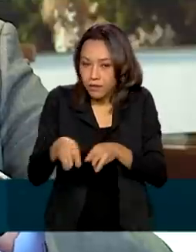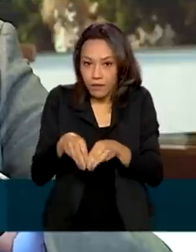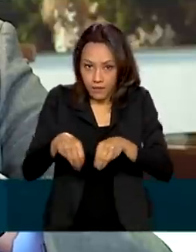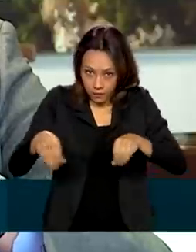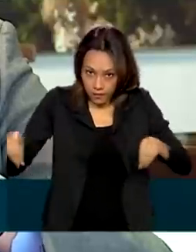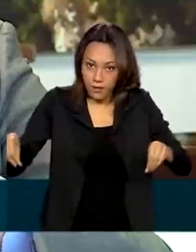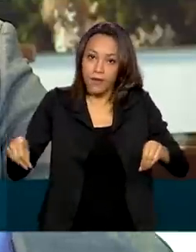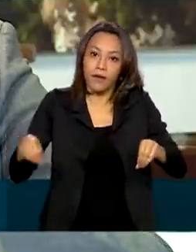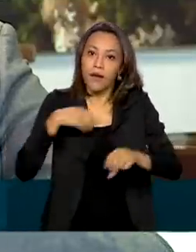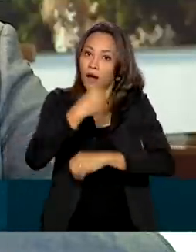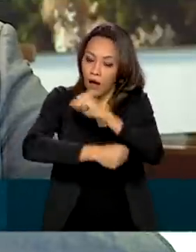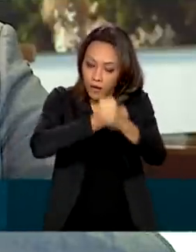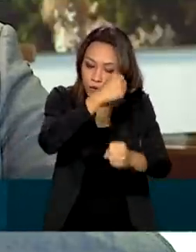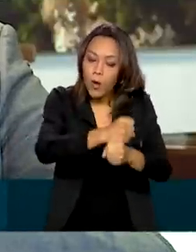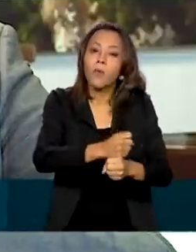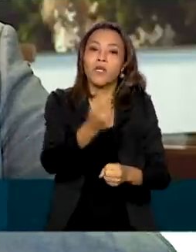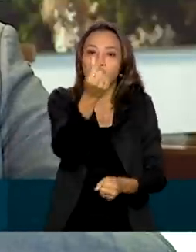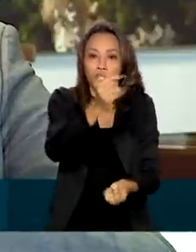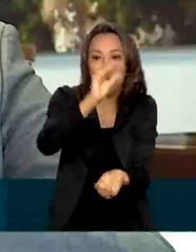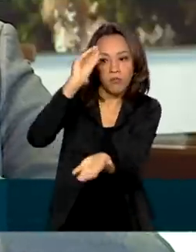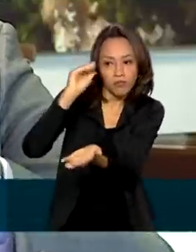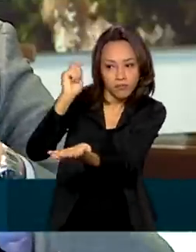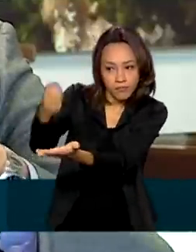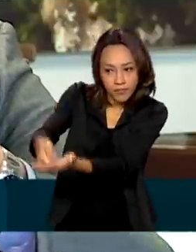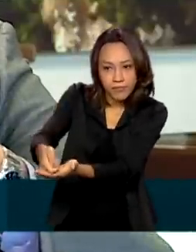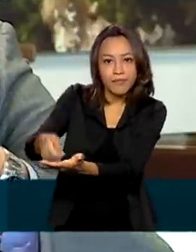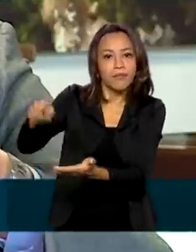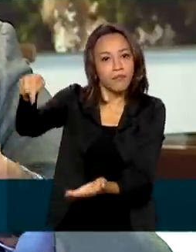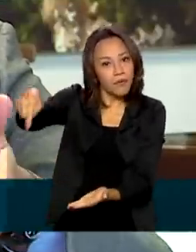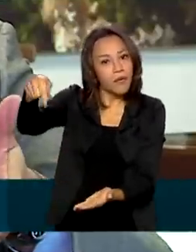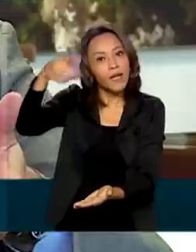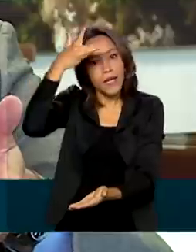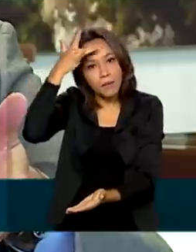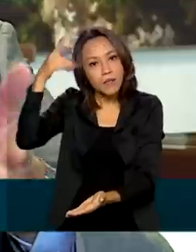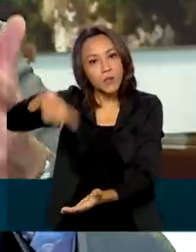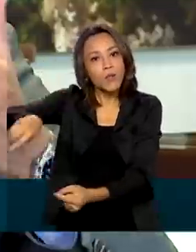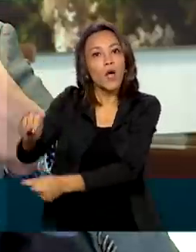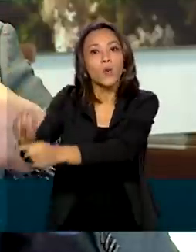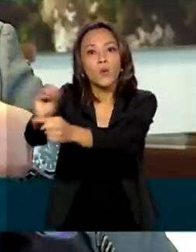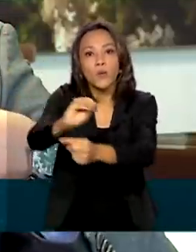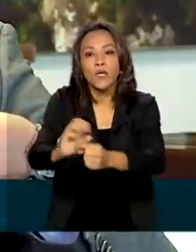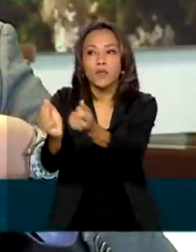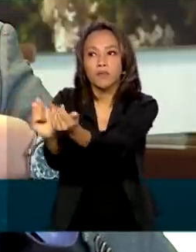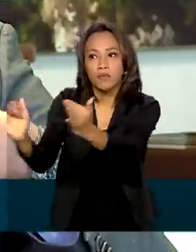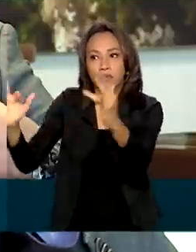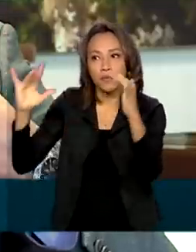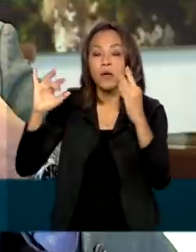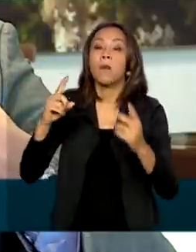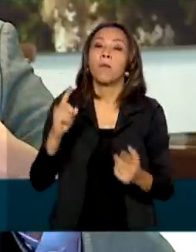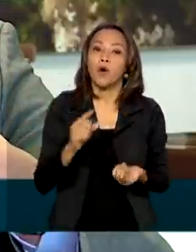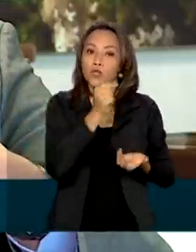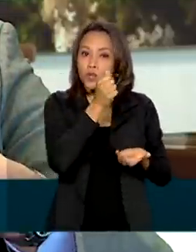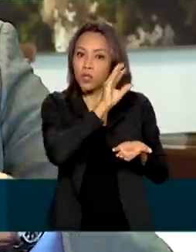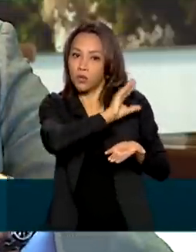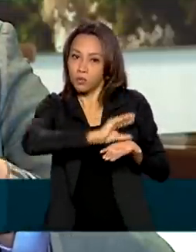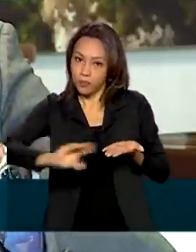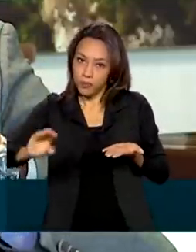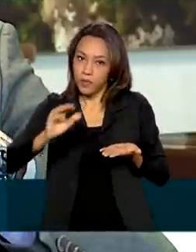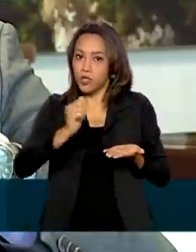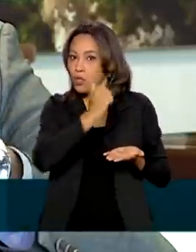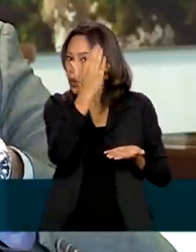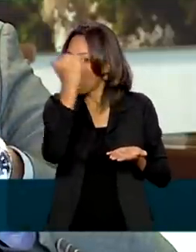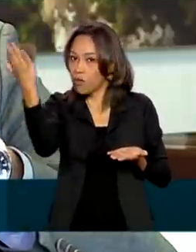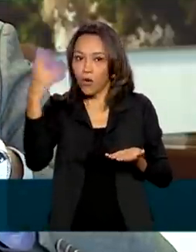anualmente o pagamento por estes hectares. O recurso pode vir tanto de doações internacionais quanto de